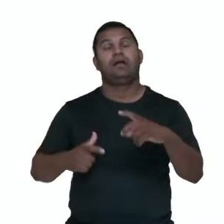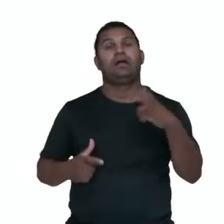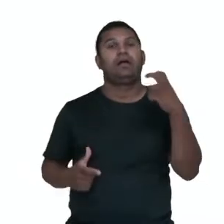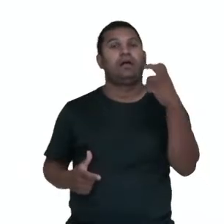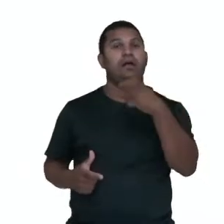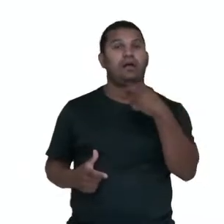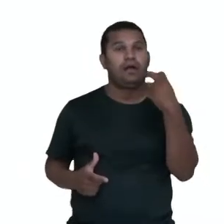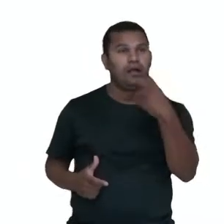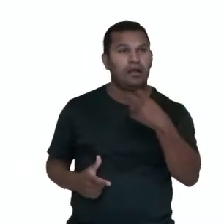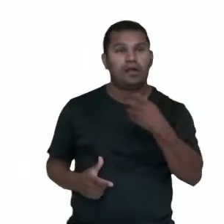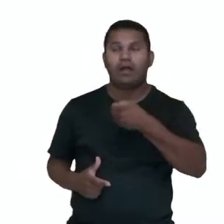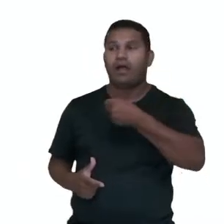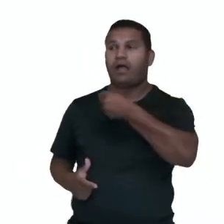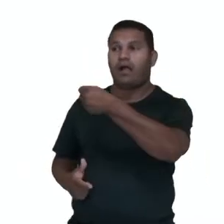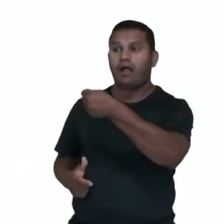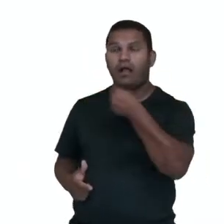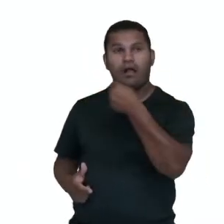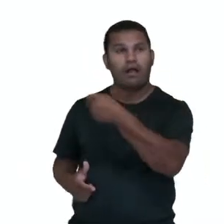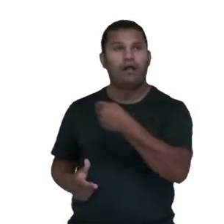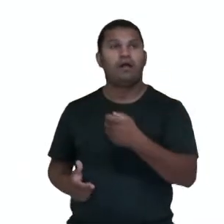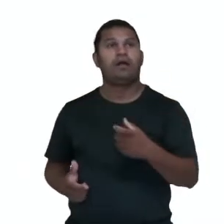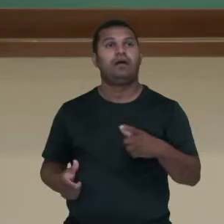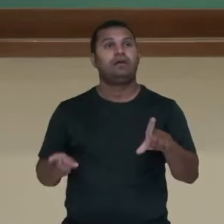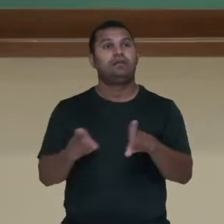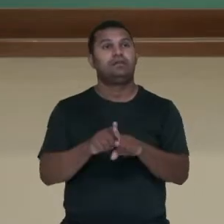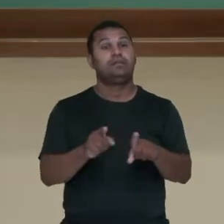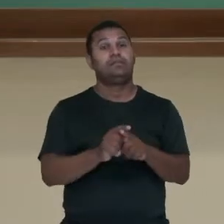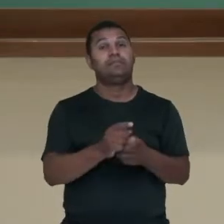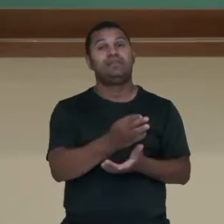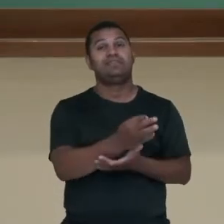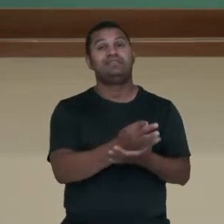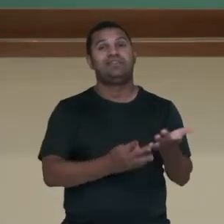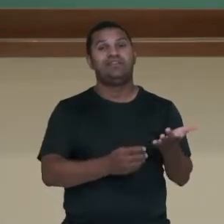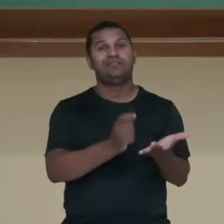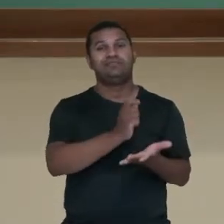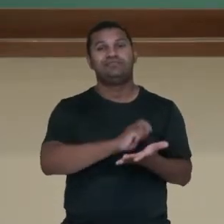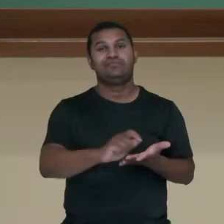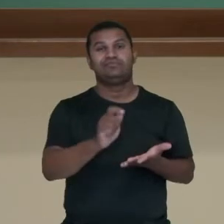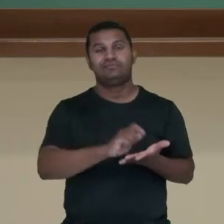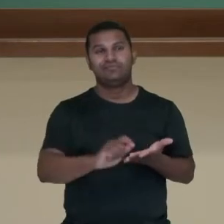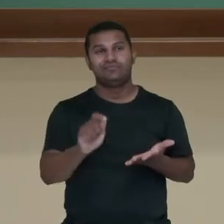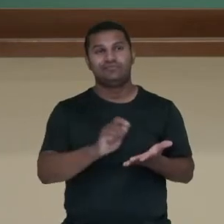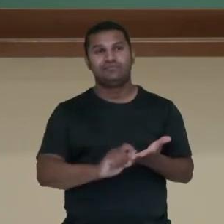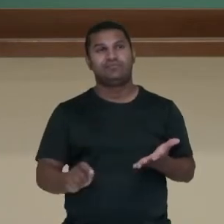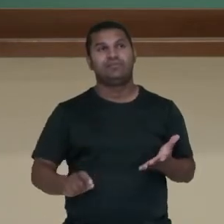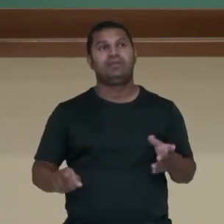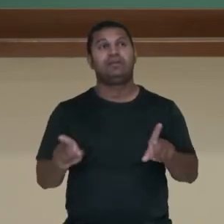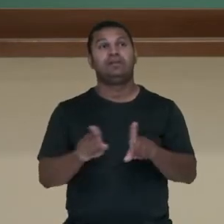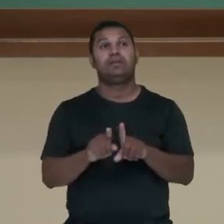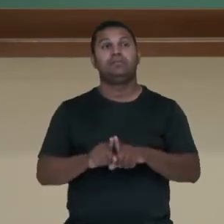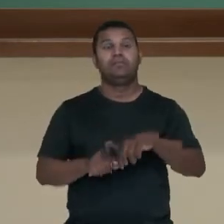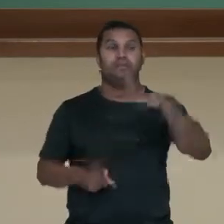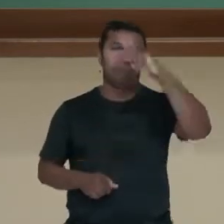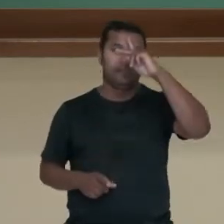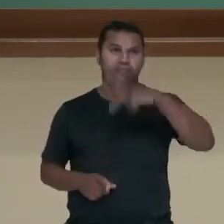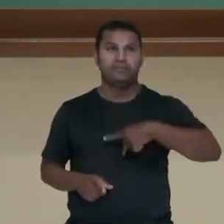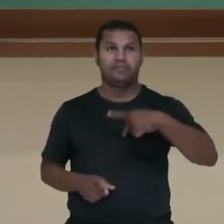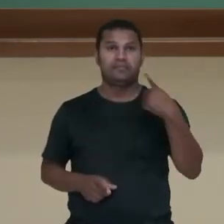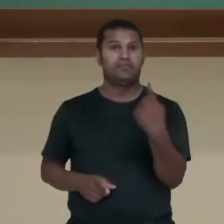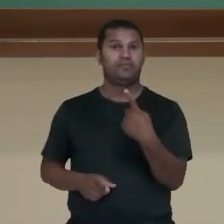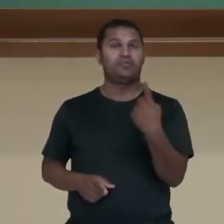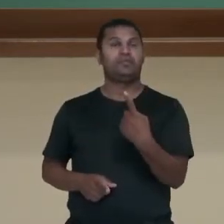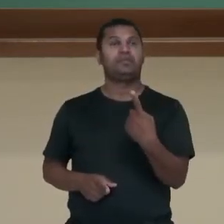só, coletiva. É característico desse gênero o discurso direto, porém, eu